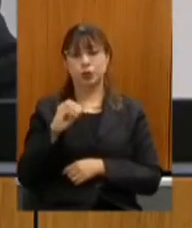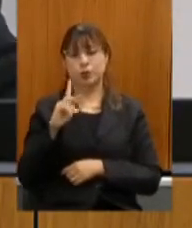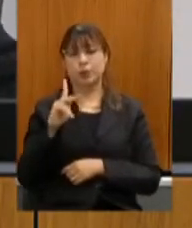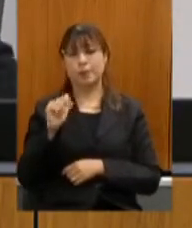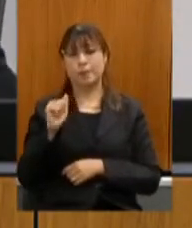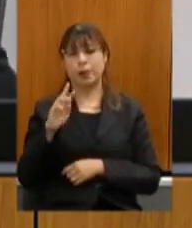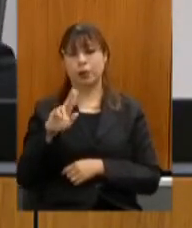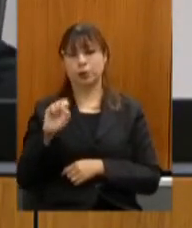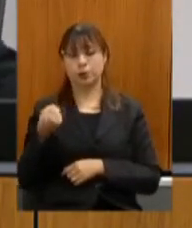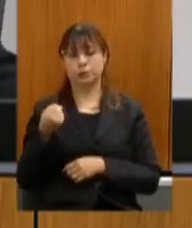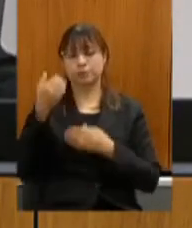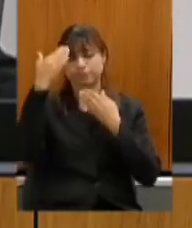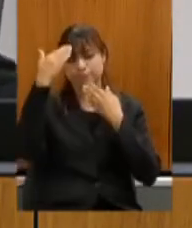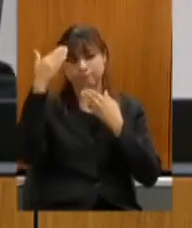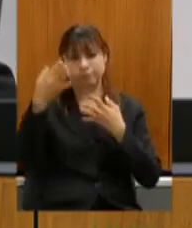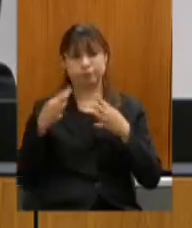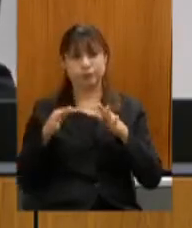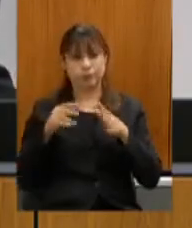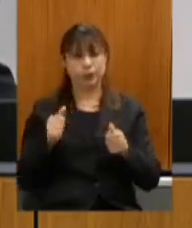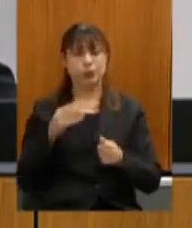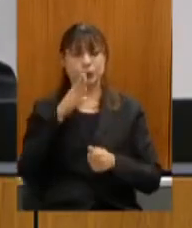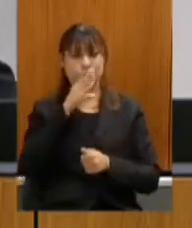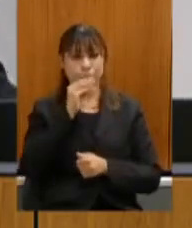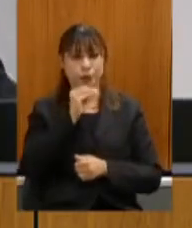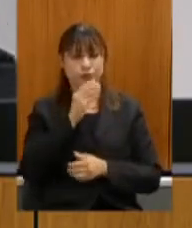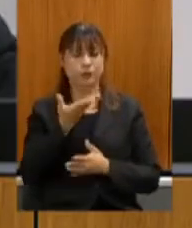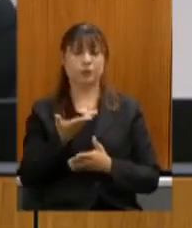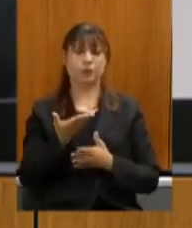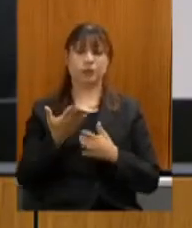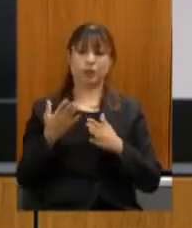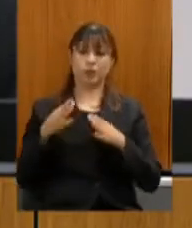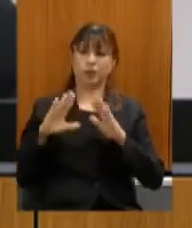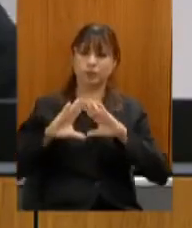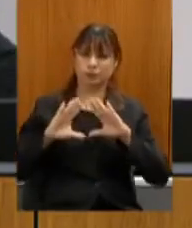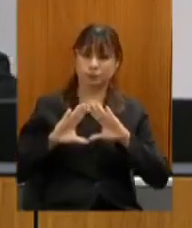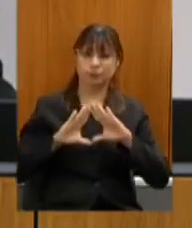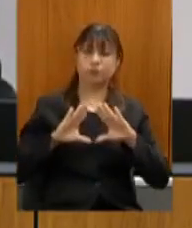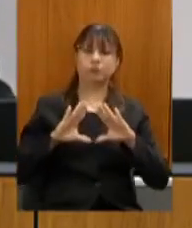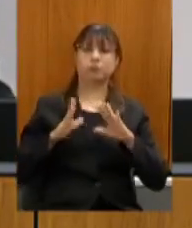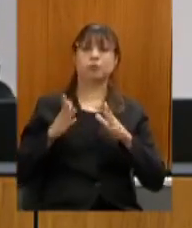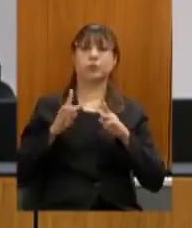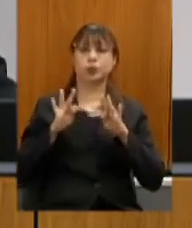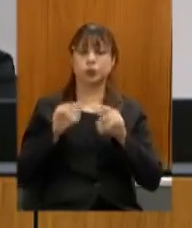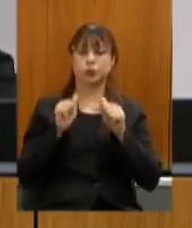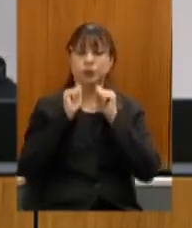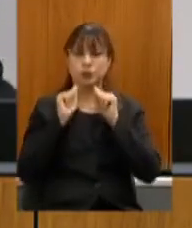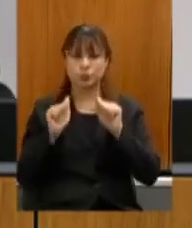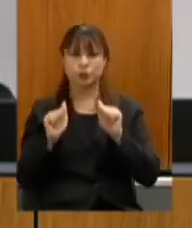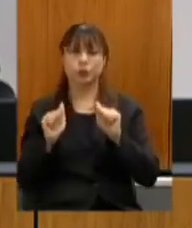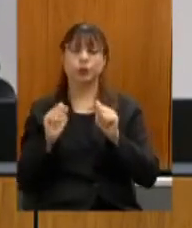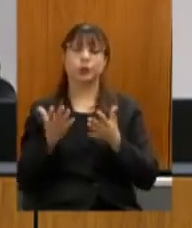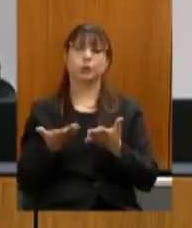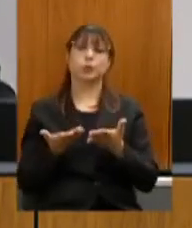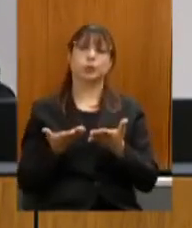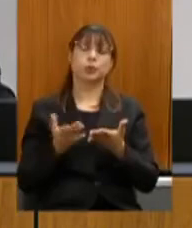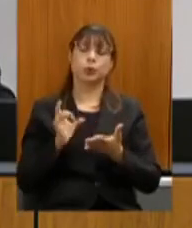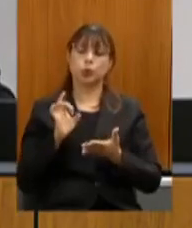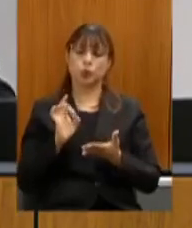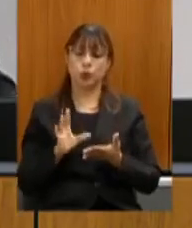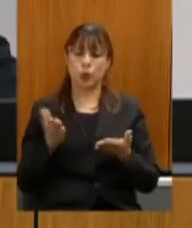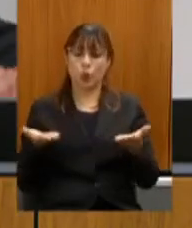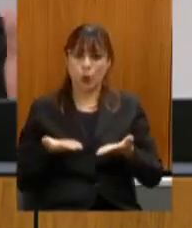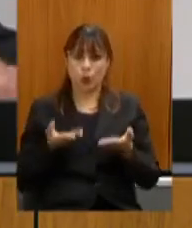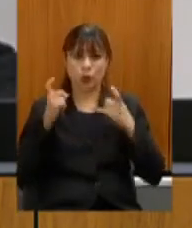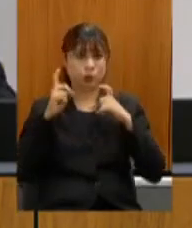toda consultoria da casa a todos os assessores a TV Assembleia que tem nos acompanhado não só nessa